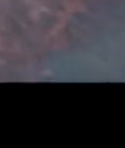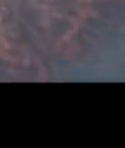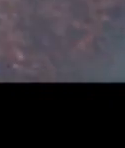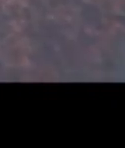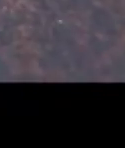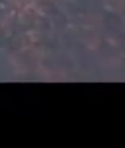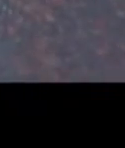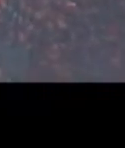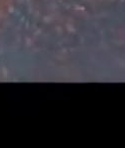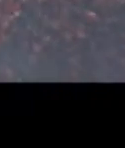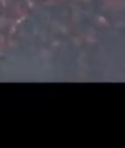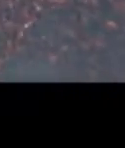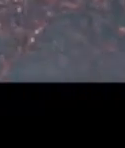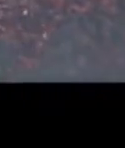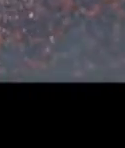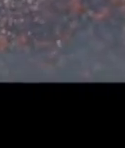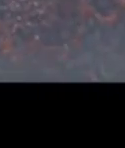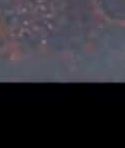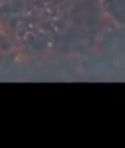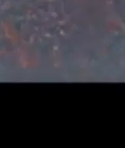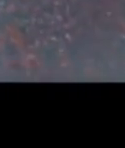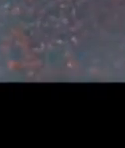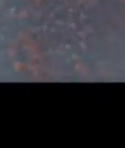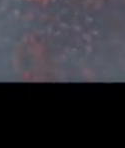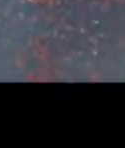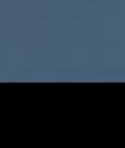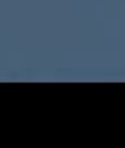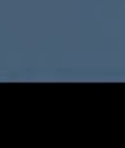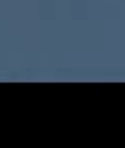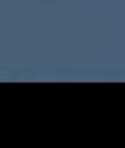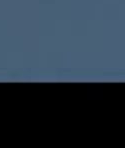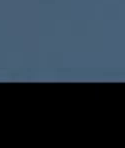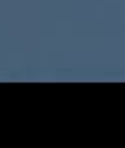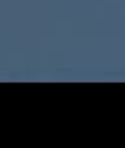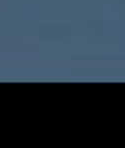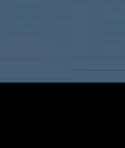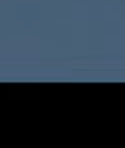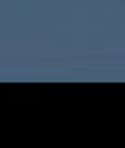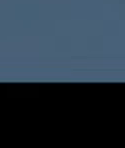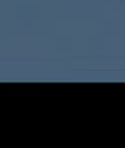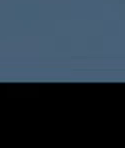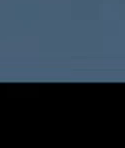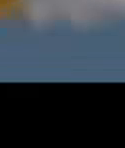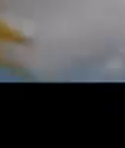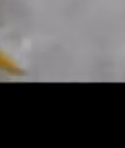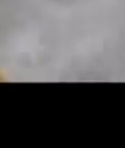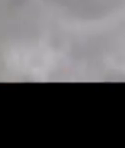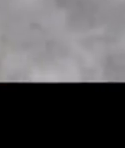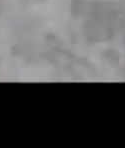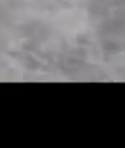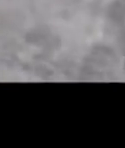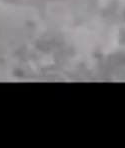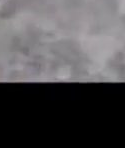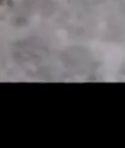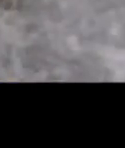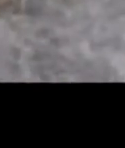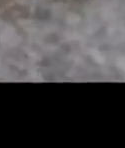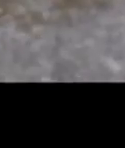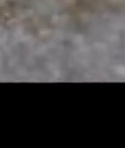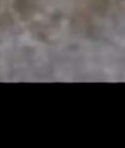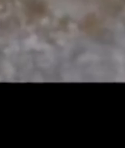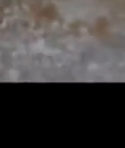não mais viver.